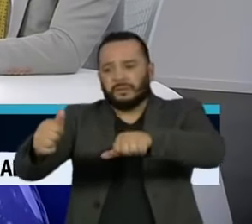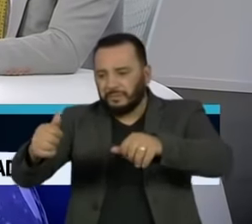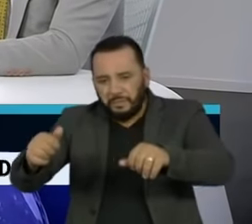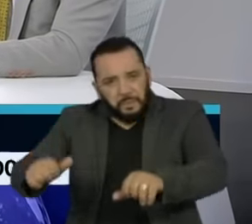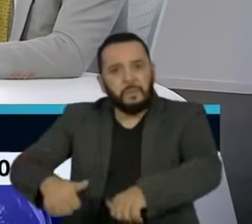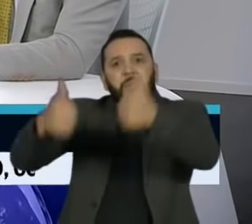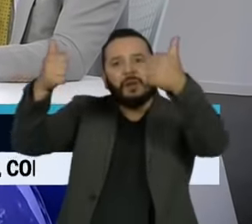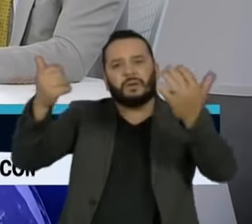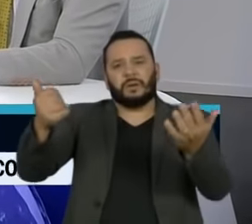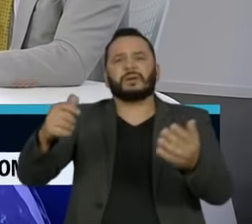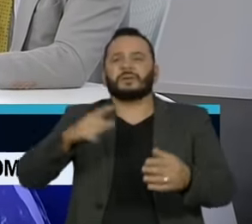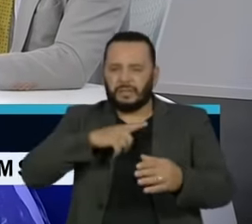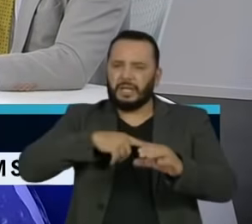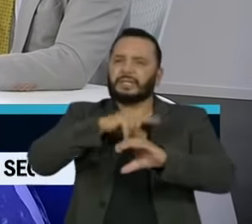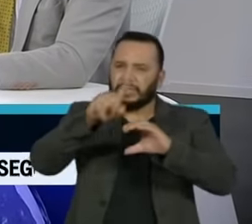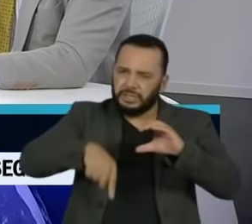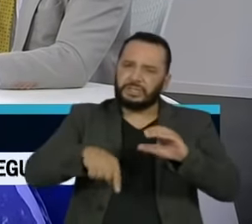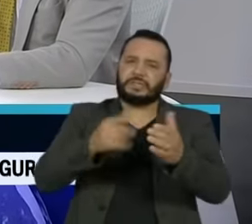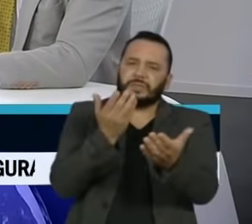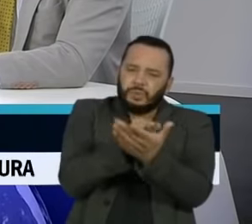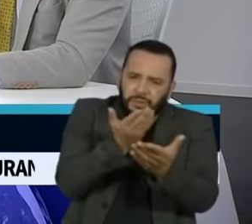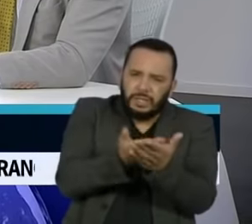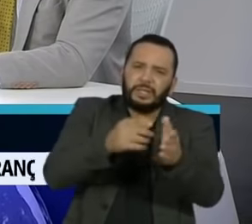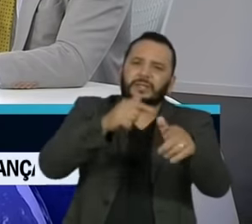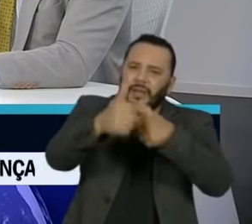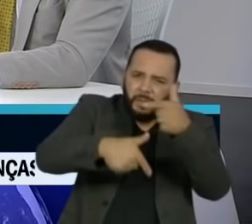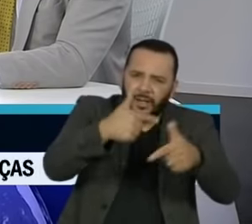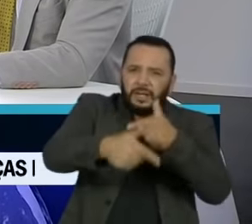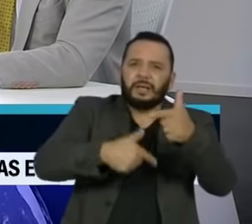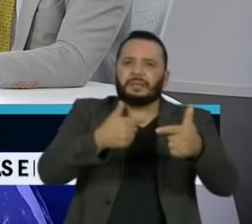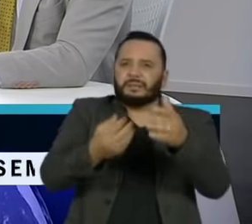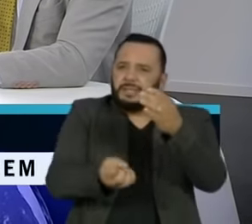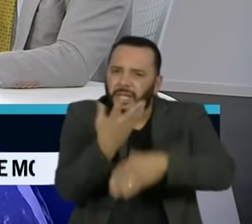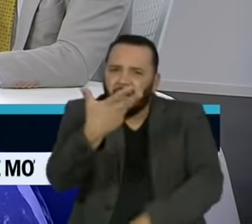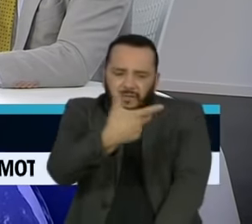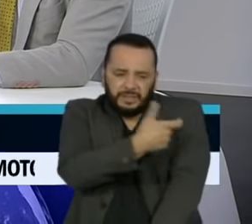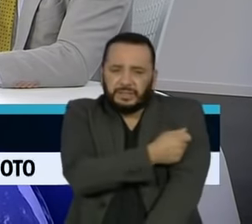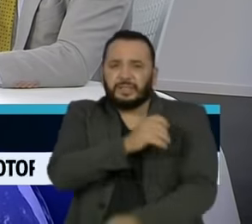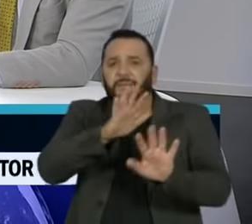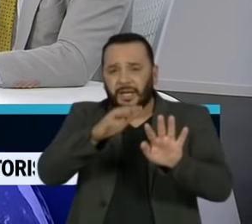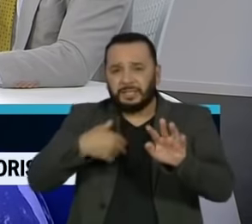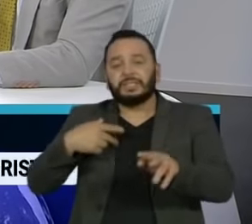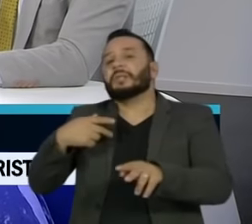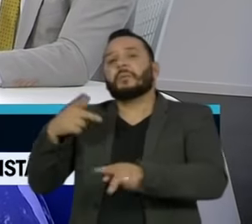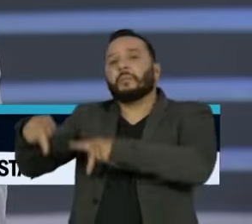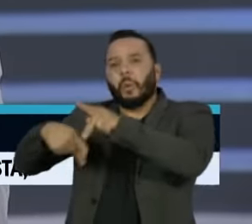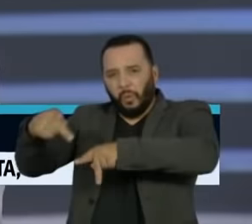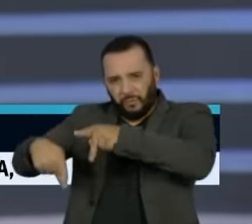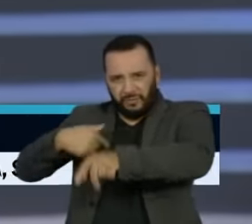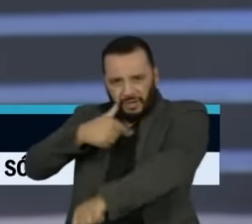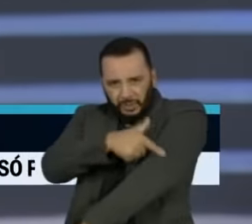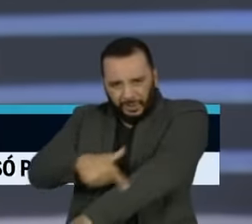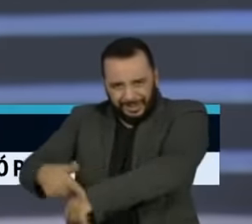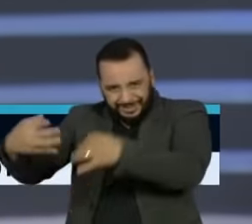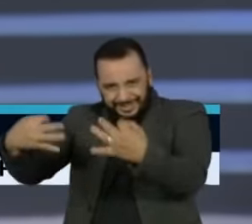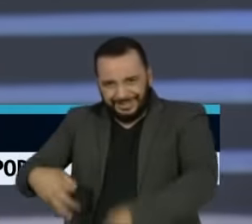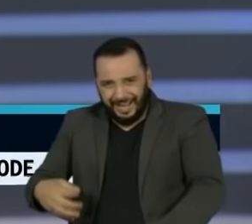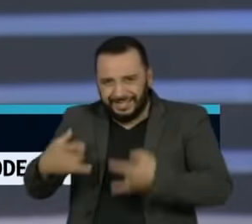autoridades também estão trabalhando para isso. E a população está agindo como deveria? Pois é.